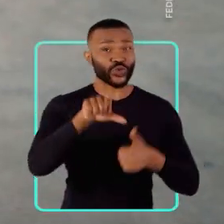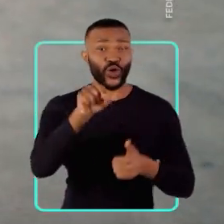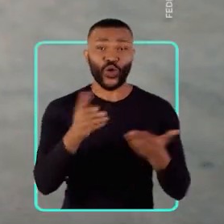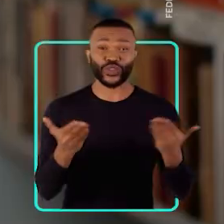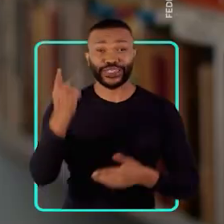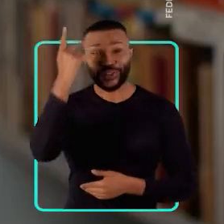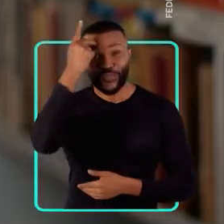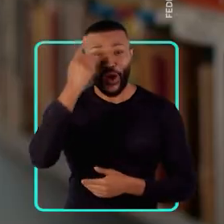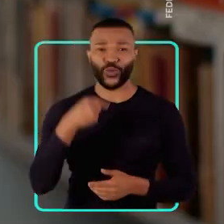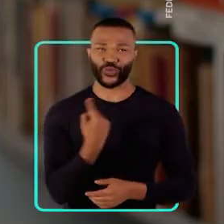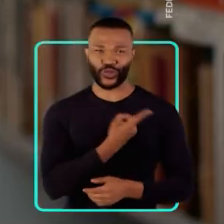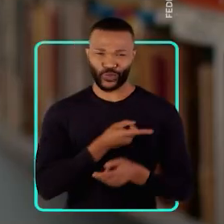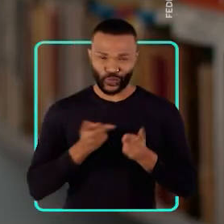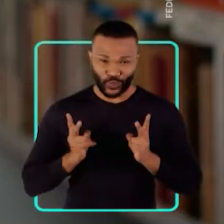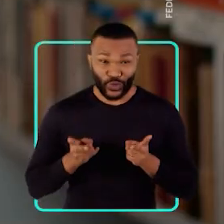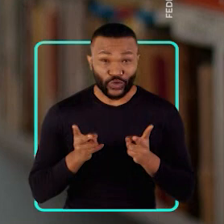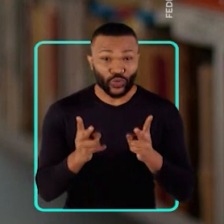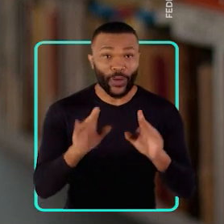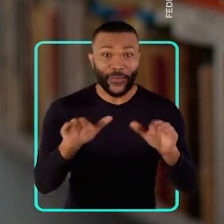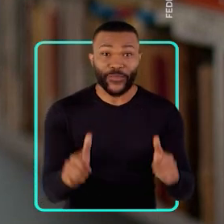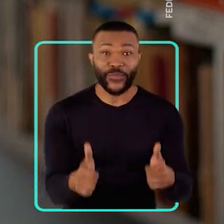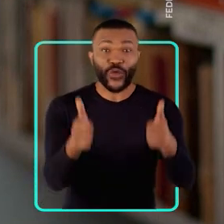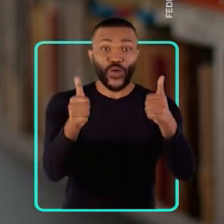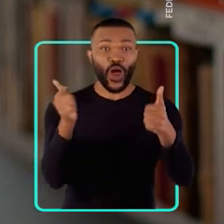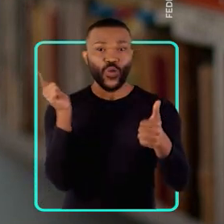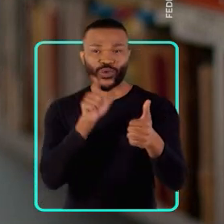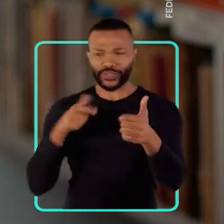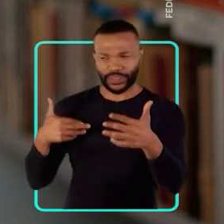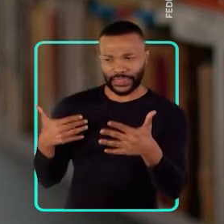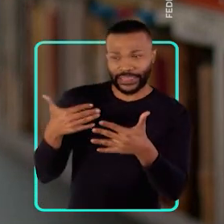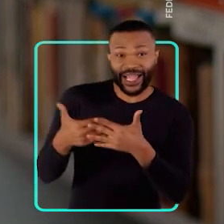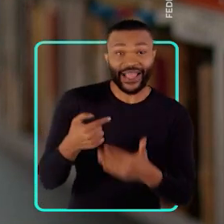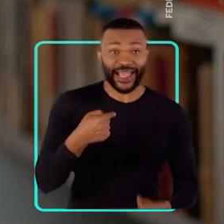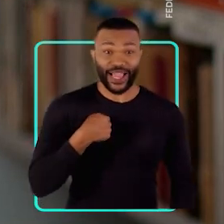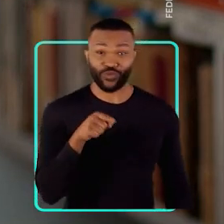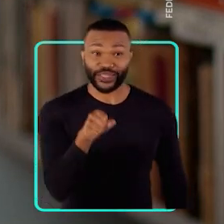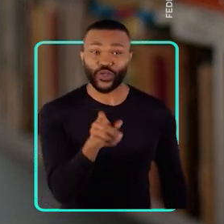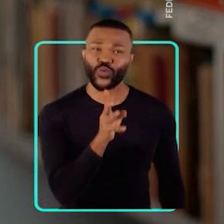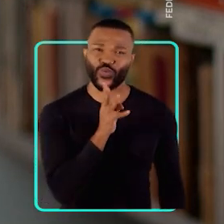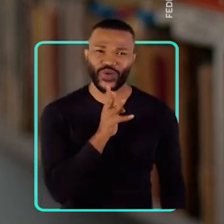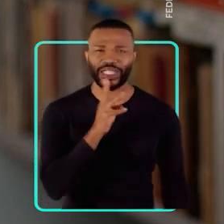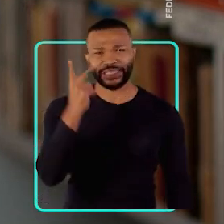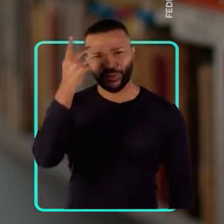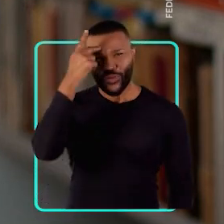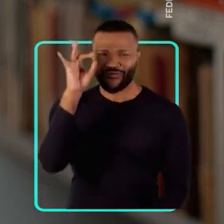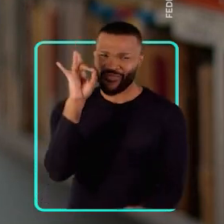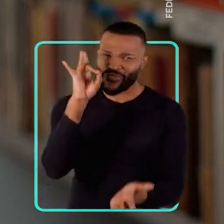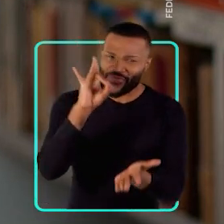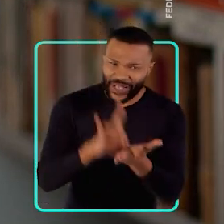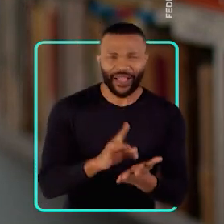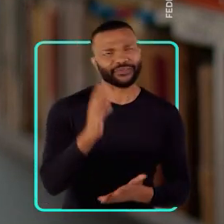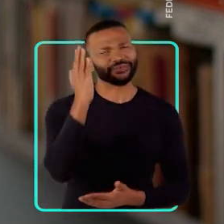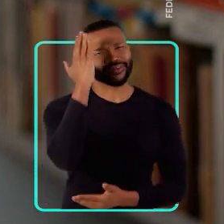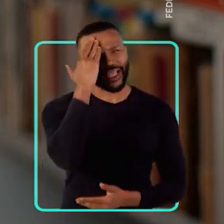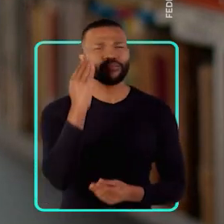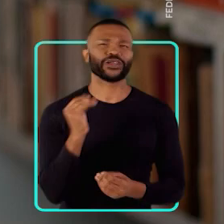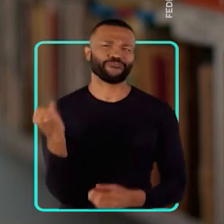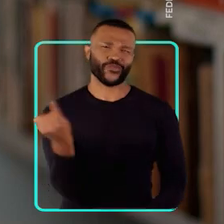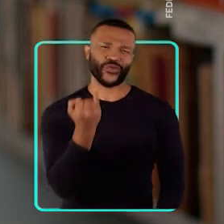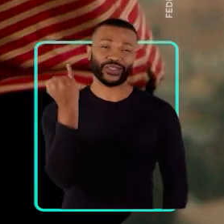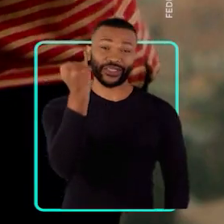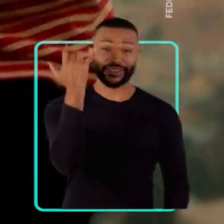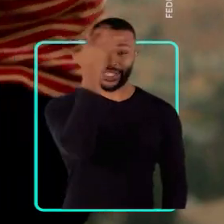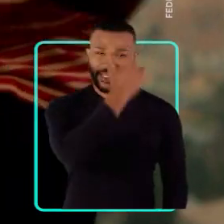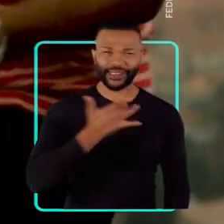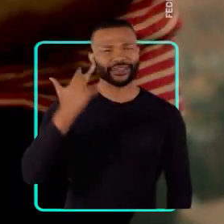tem hoje pra São Paulo. Vamos manter e ampliar todas as conquistas que você e eu, que conhecemos São Paulo de verdade, sabemos como são